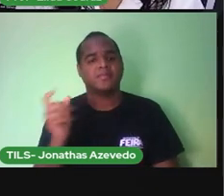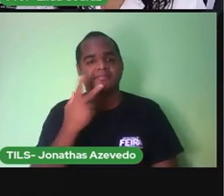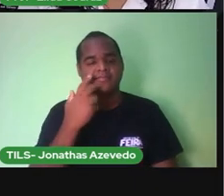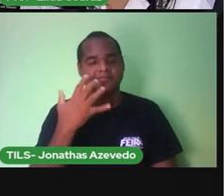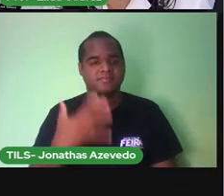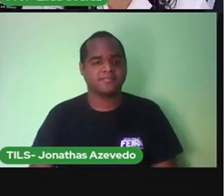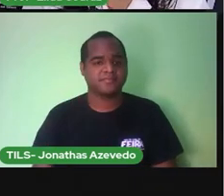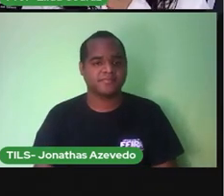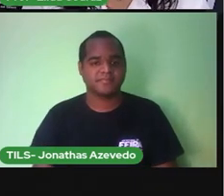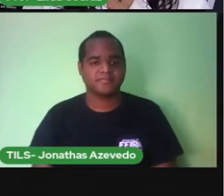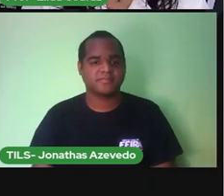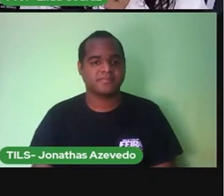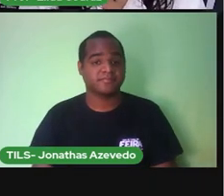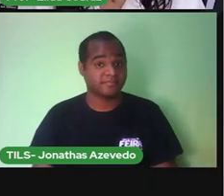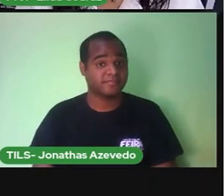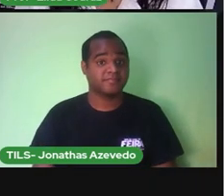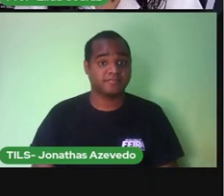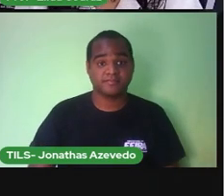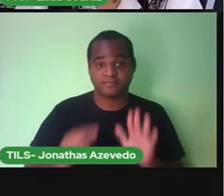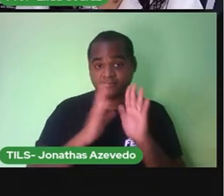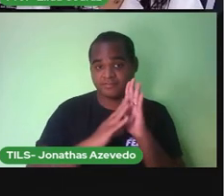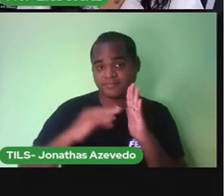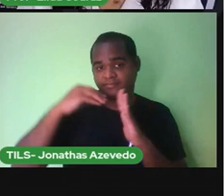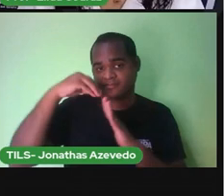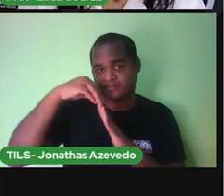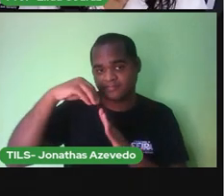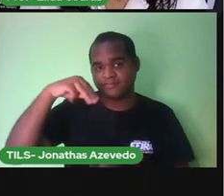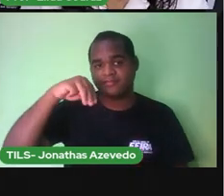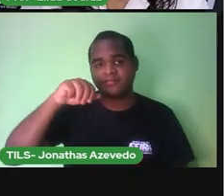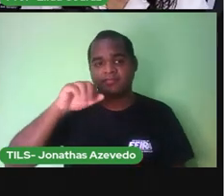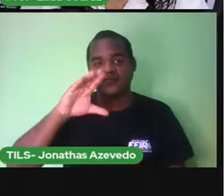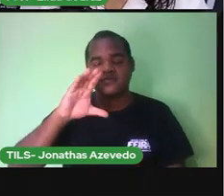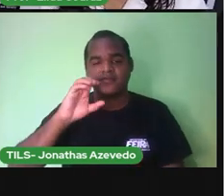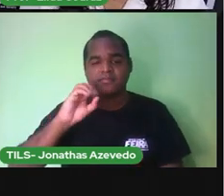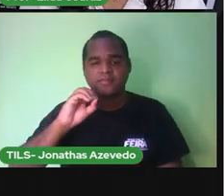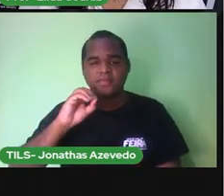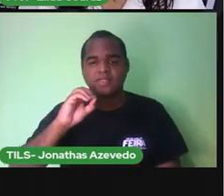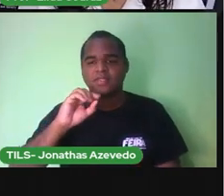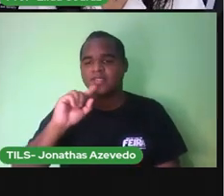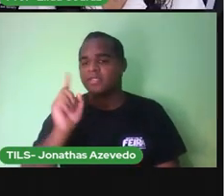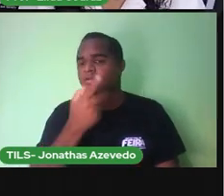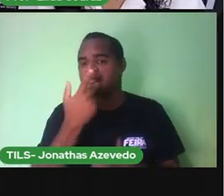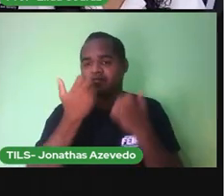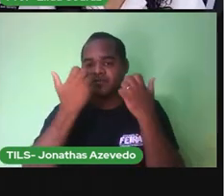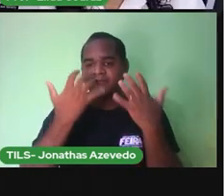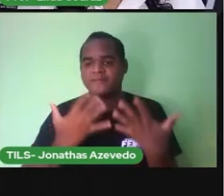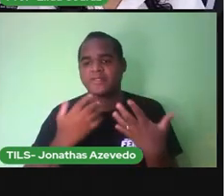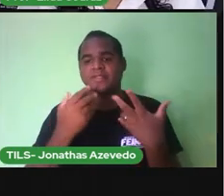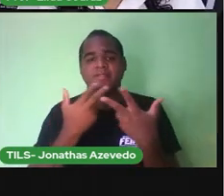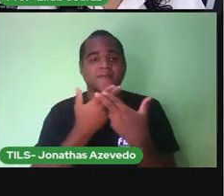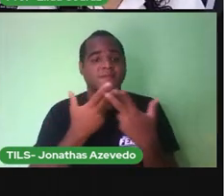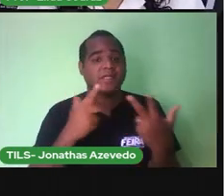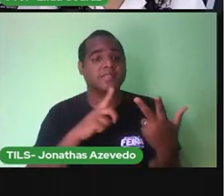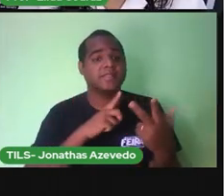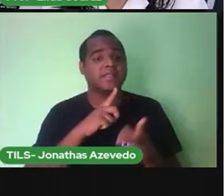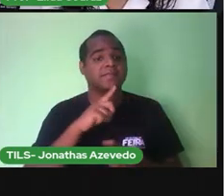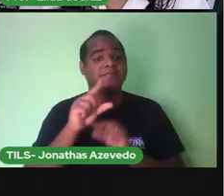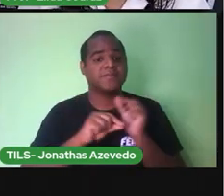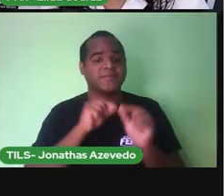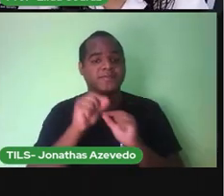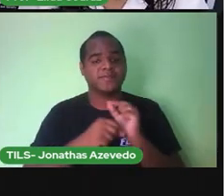O nosso calendário do mês de maio e nós já passamos por quatro dias.